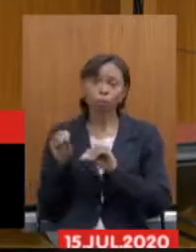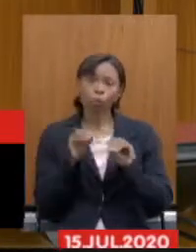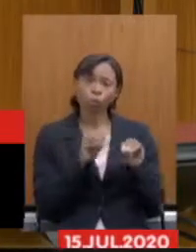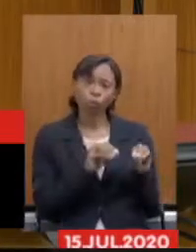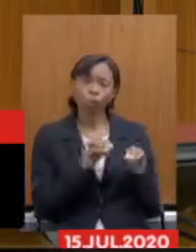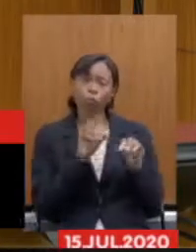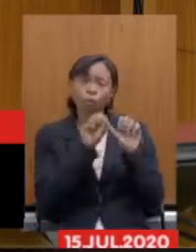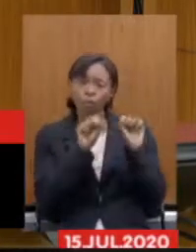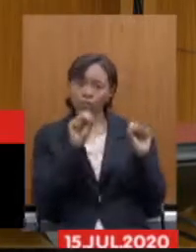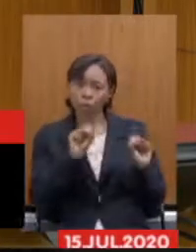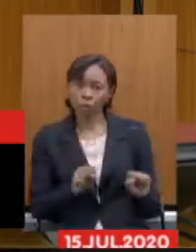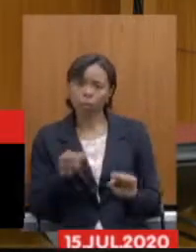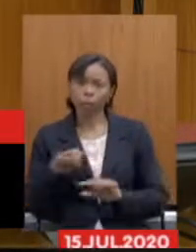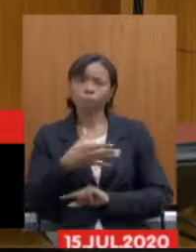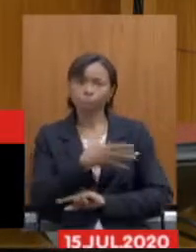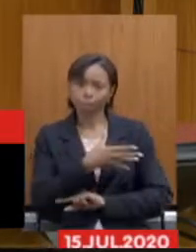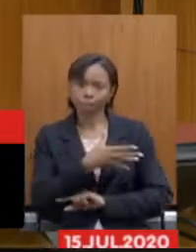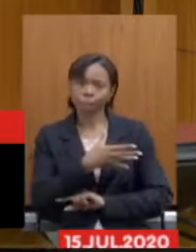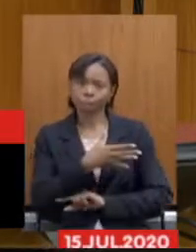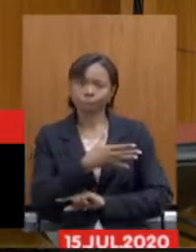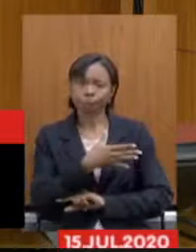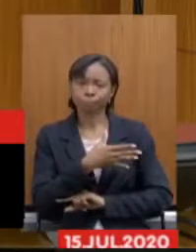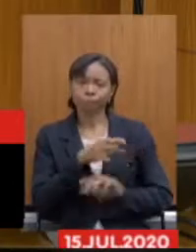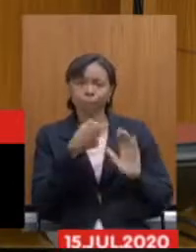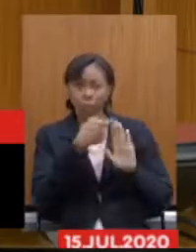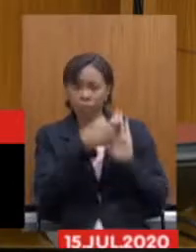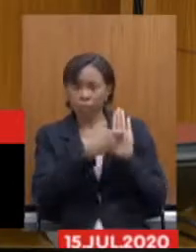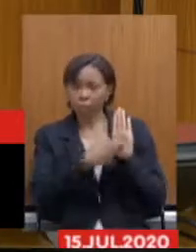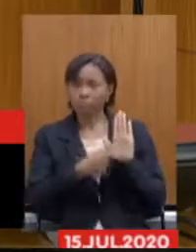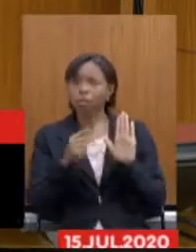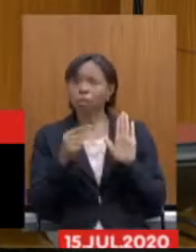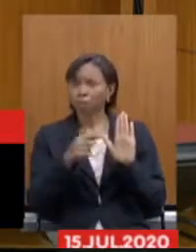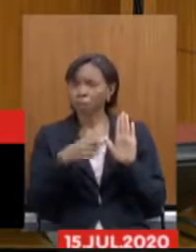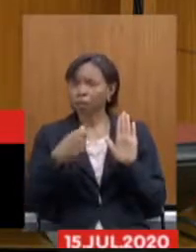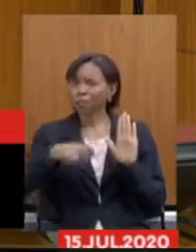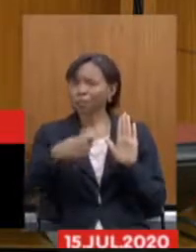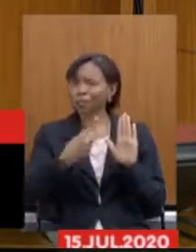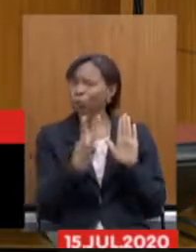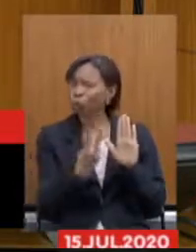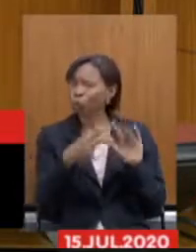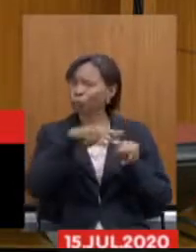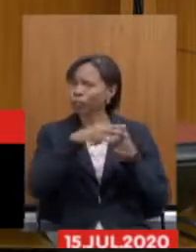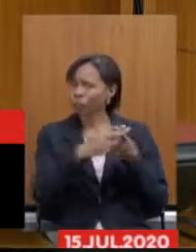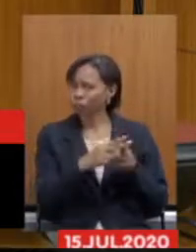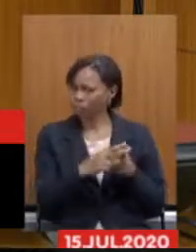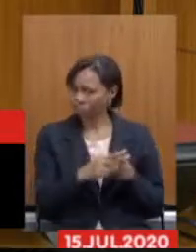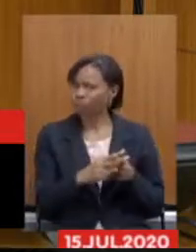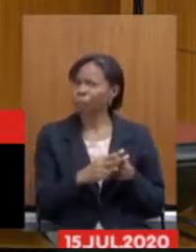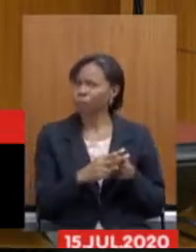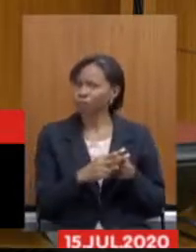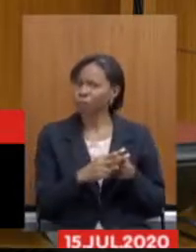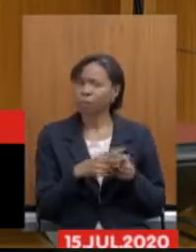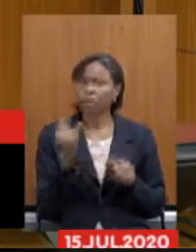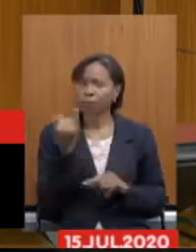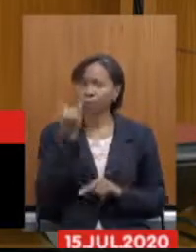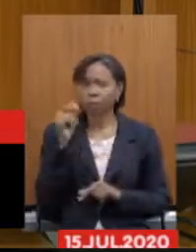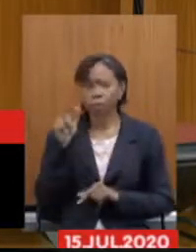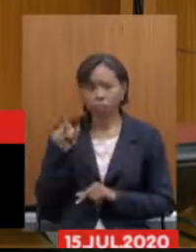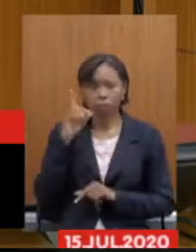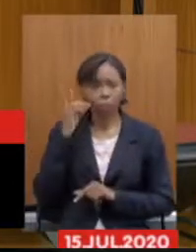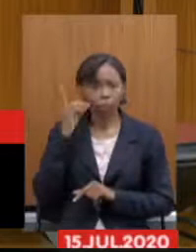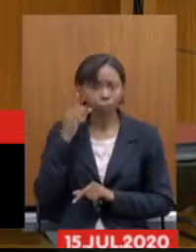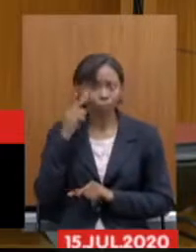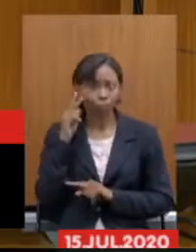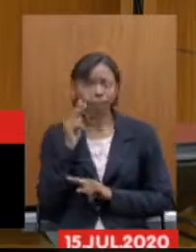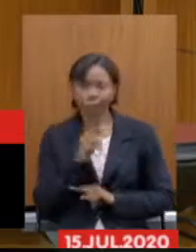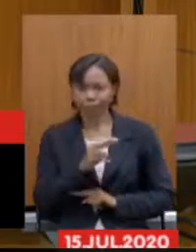sistema novo. Esse texto merece duas correções e acho muito importante que os deputados se atentem para essa